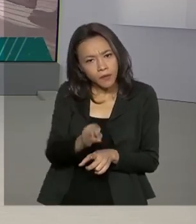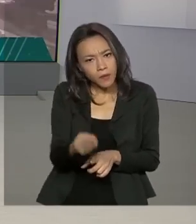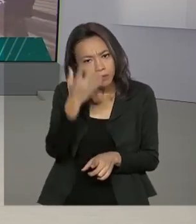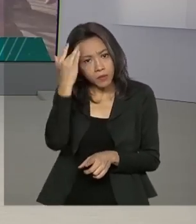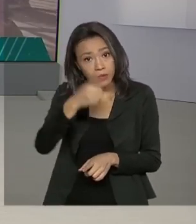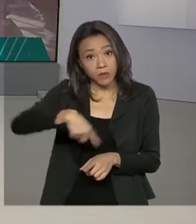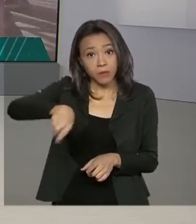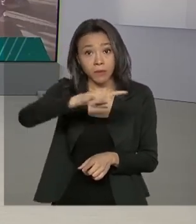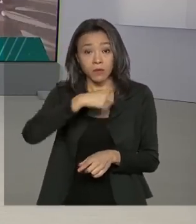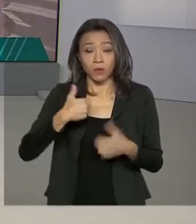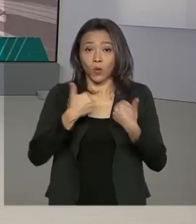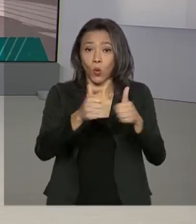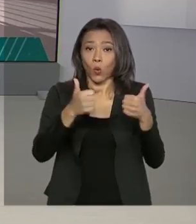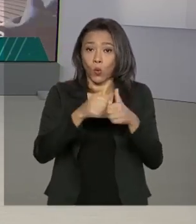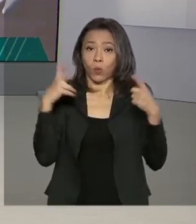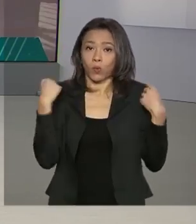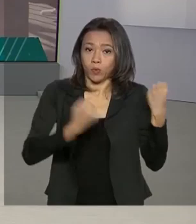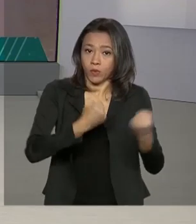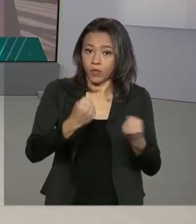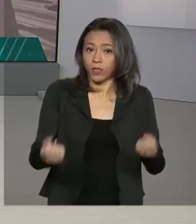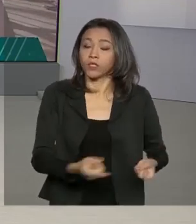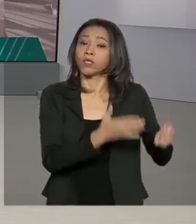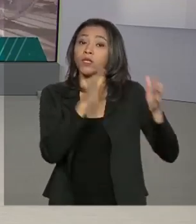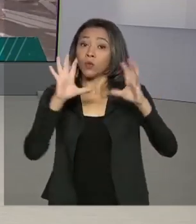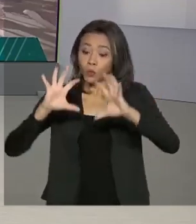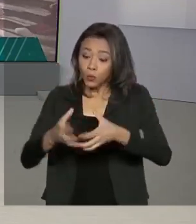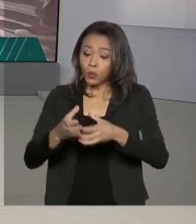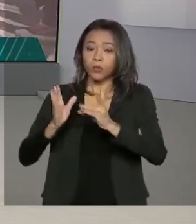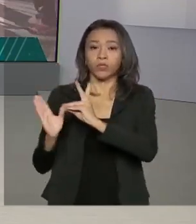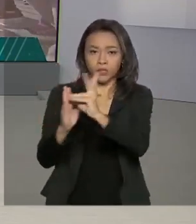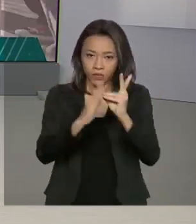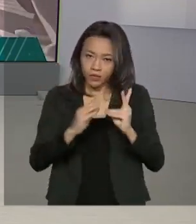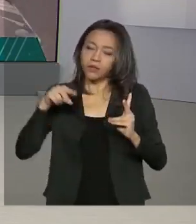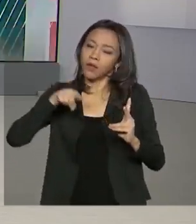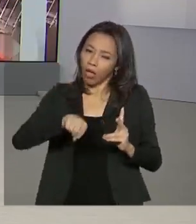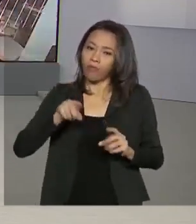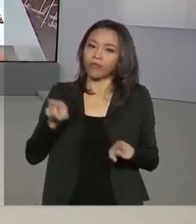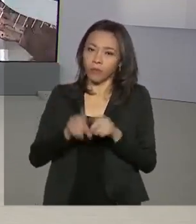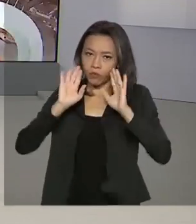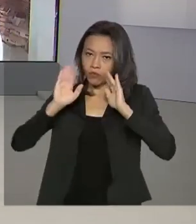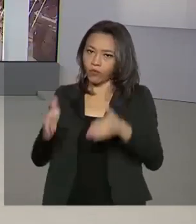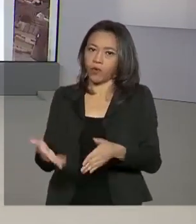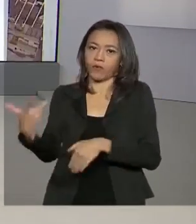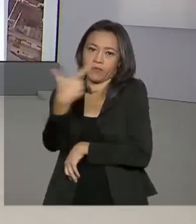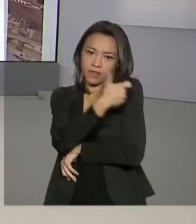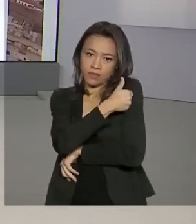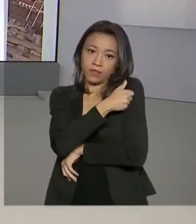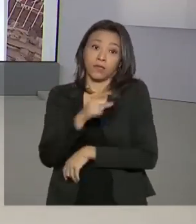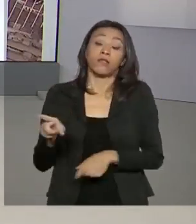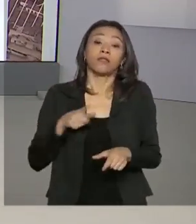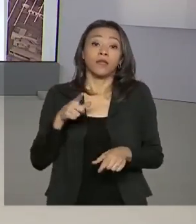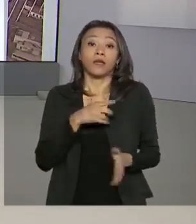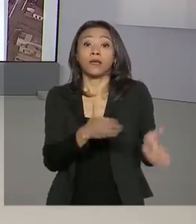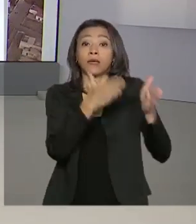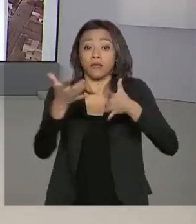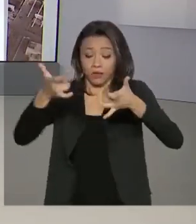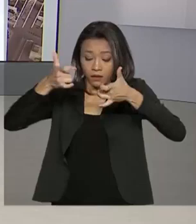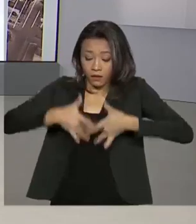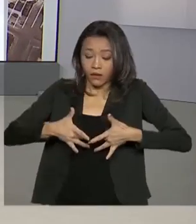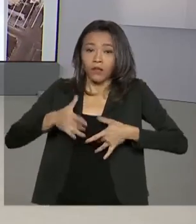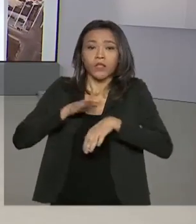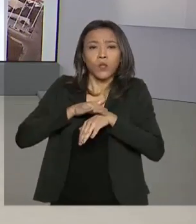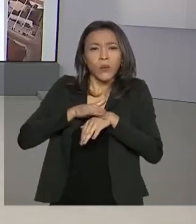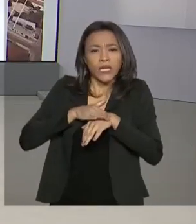transporte coletivo, os povos indígenas vão fazer parte desse grupo. Também integram o público doentes crônicos e